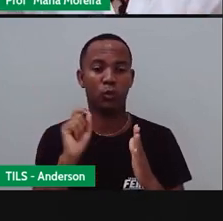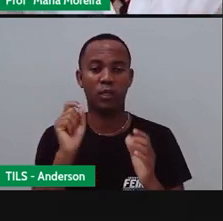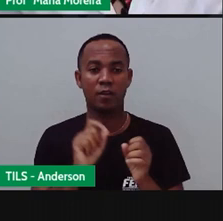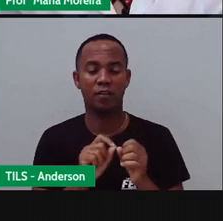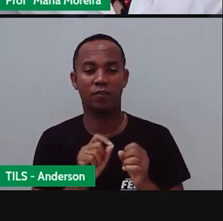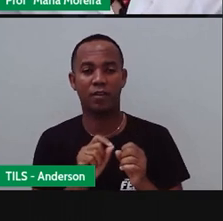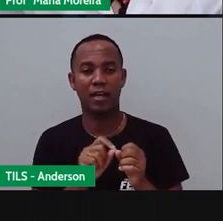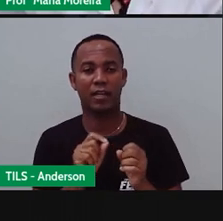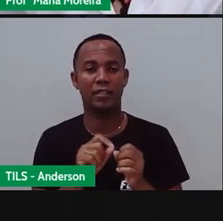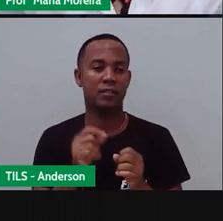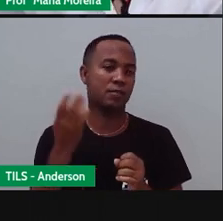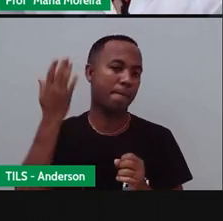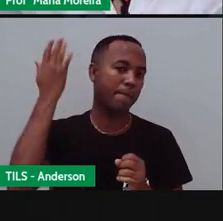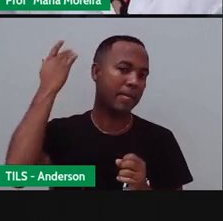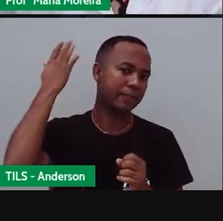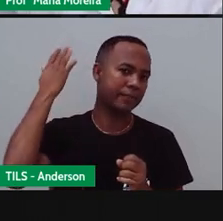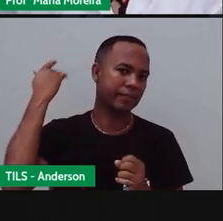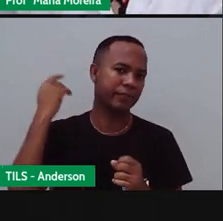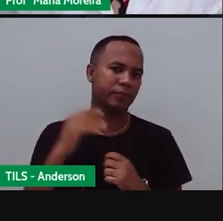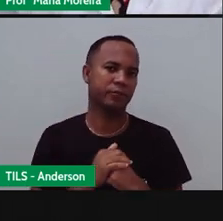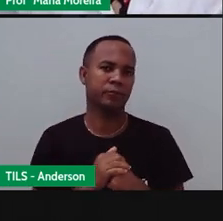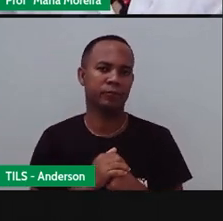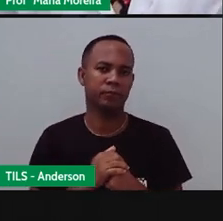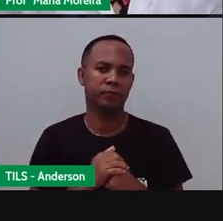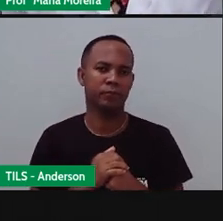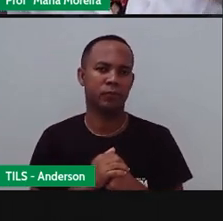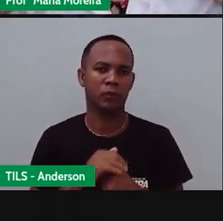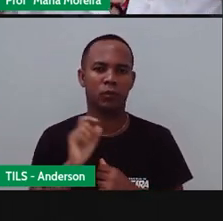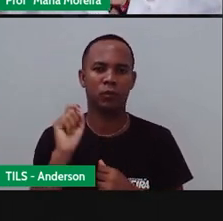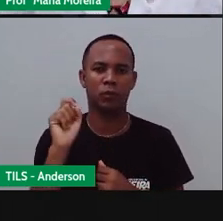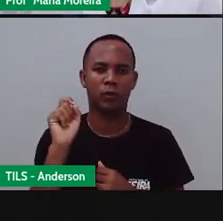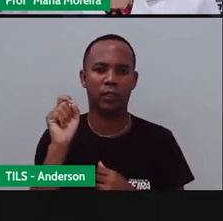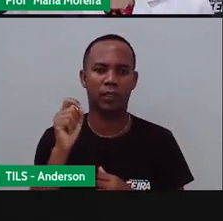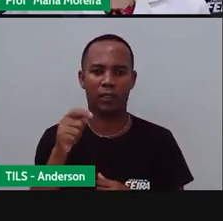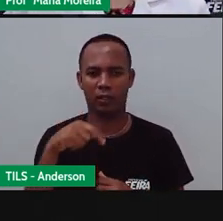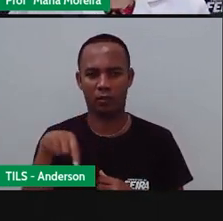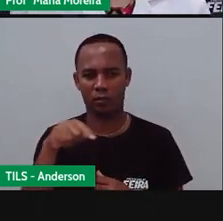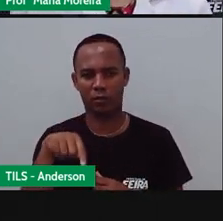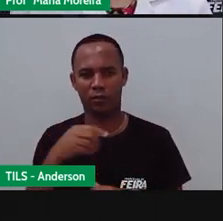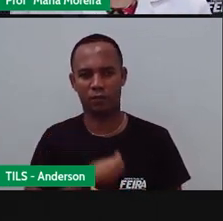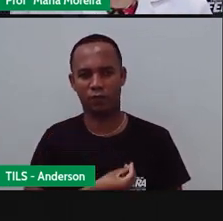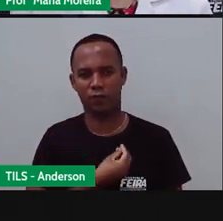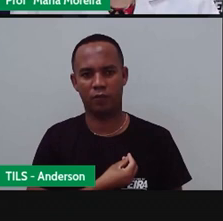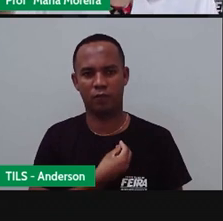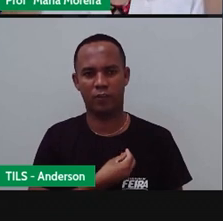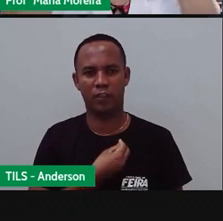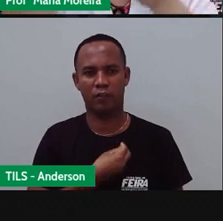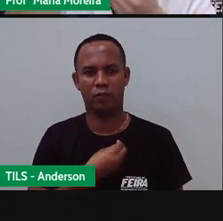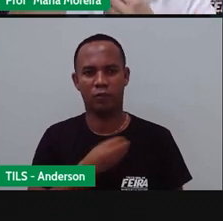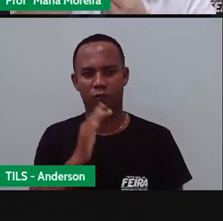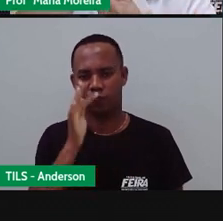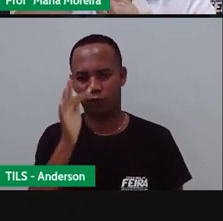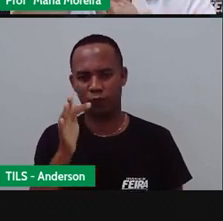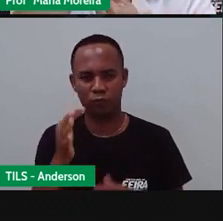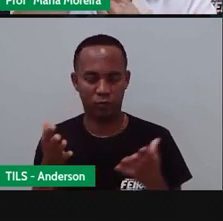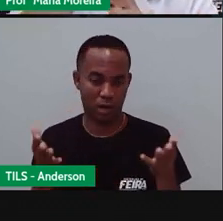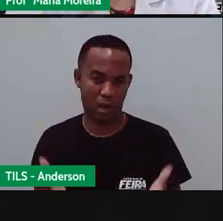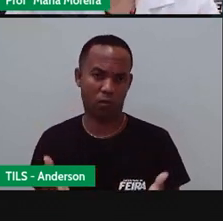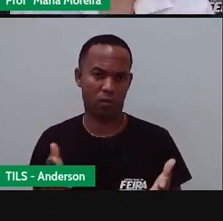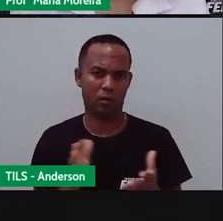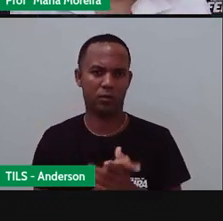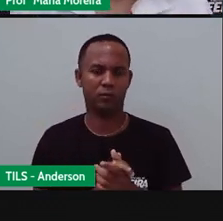Para o passado E que nós estamos vivendo O presente Que o presente Ele é o quê?